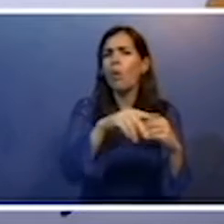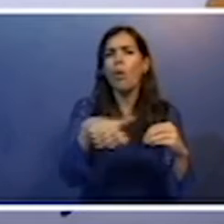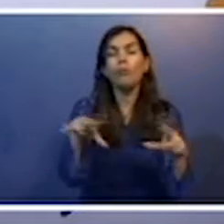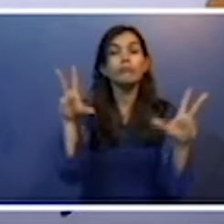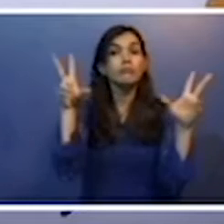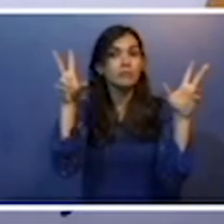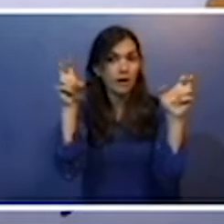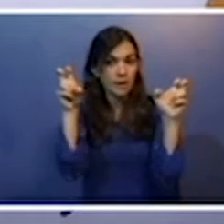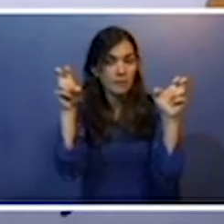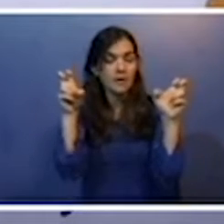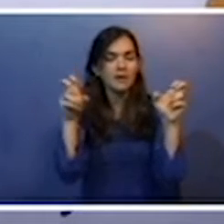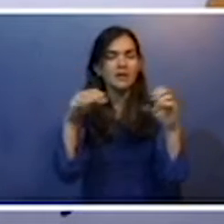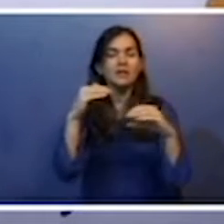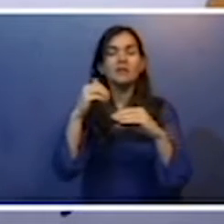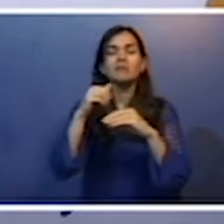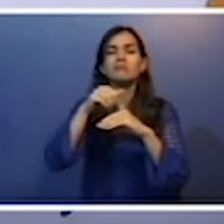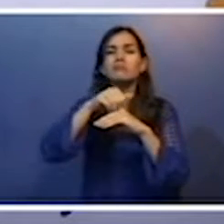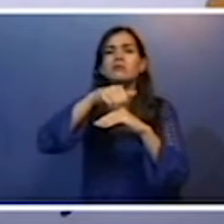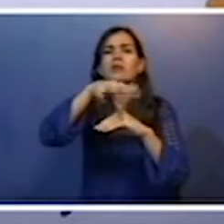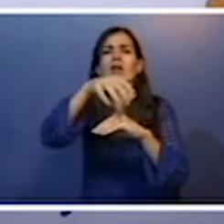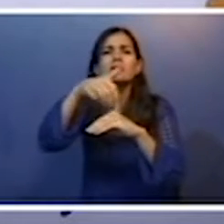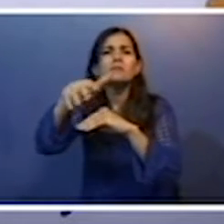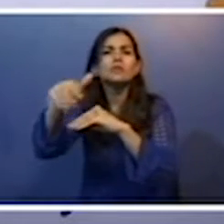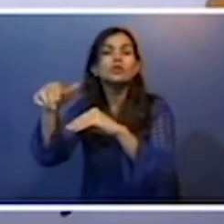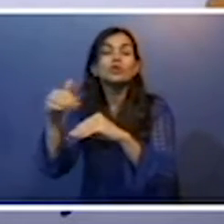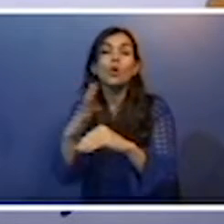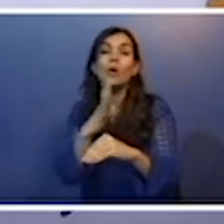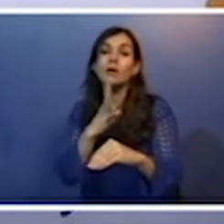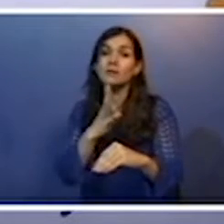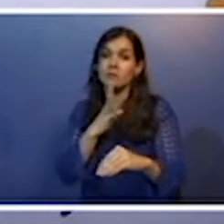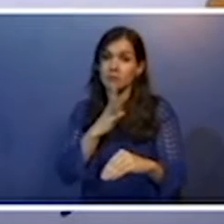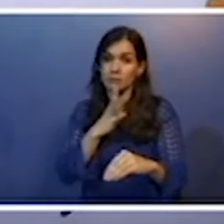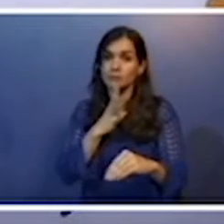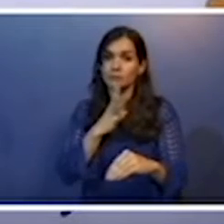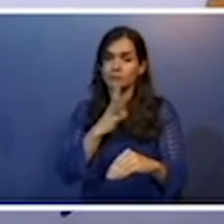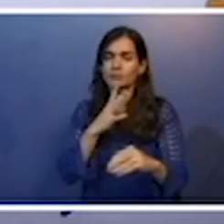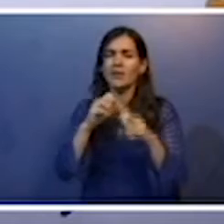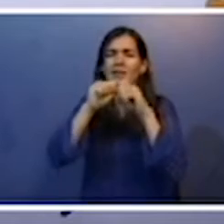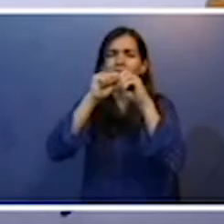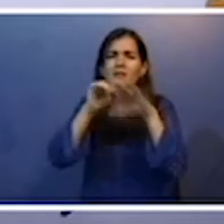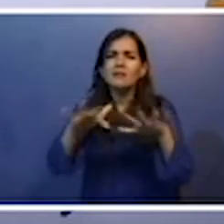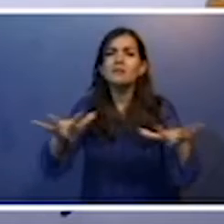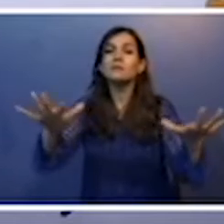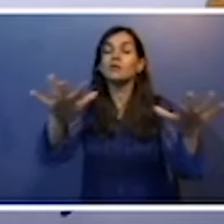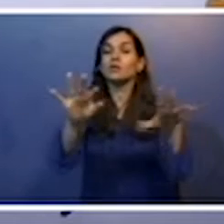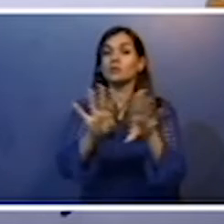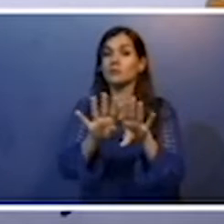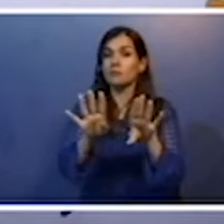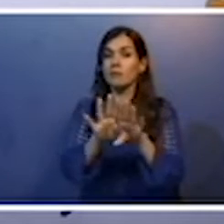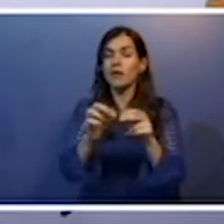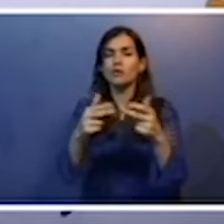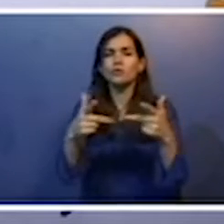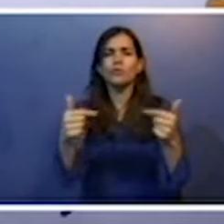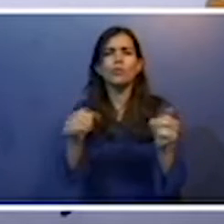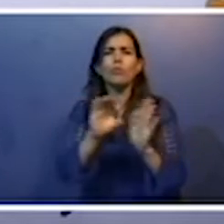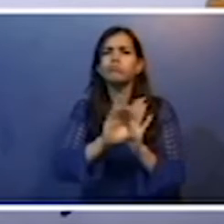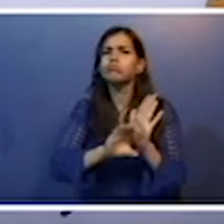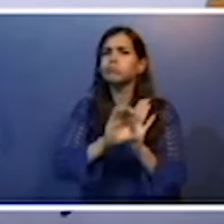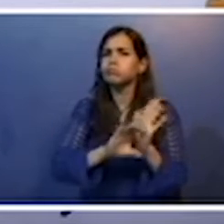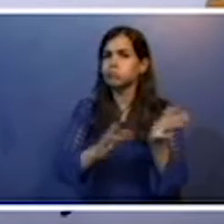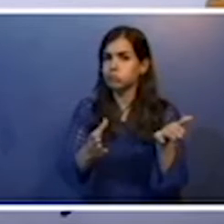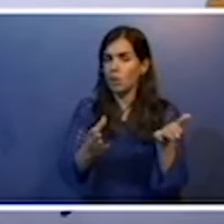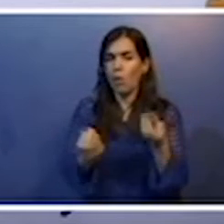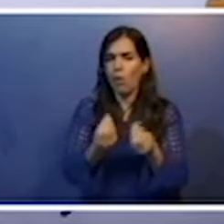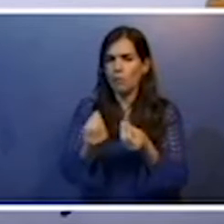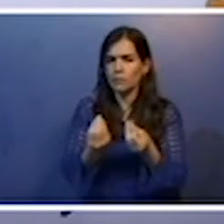transmitir conhecimento a respeito desse tema e transmitir dados e conceitos. Então, o que nós temos